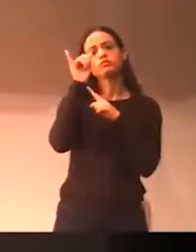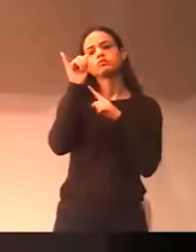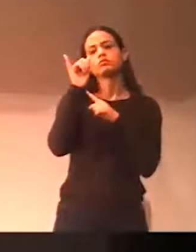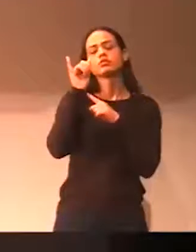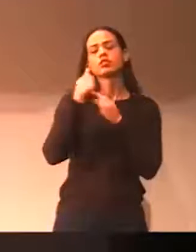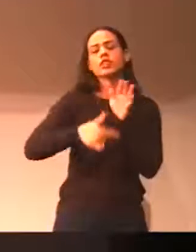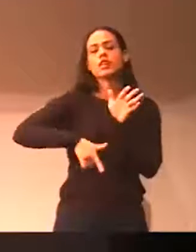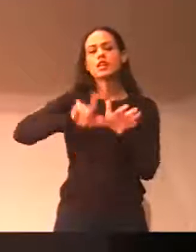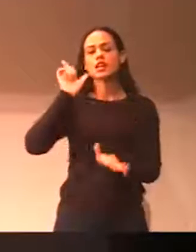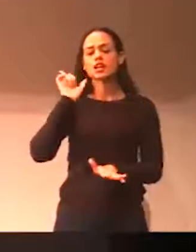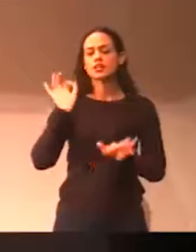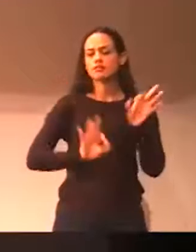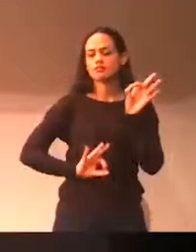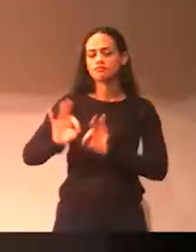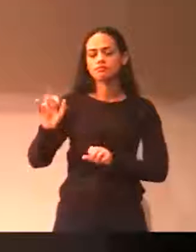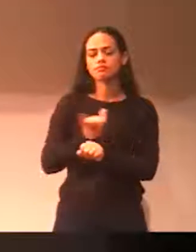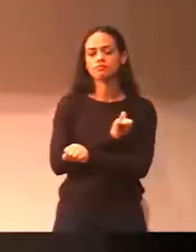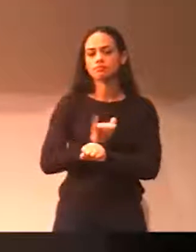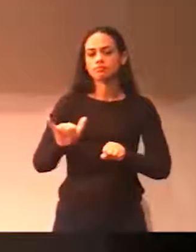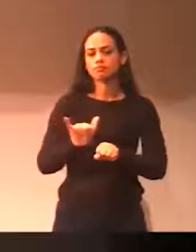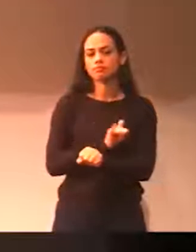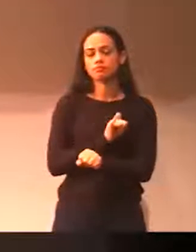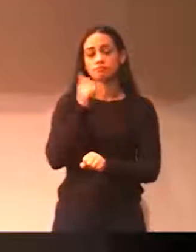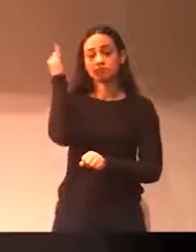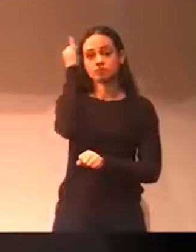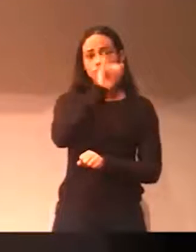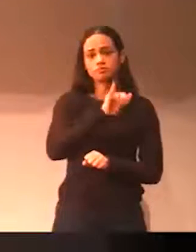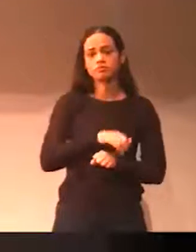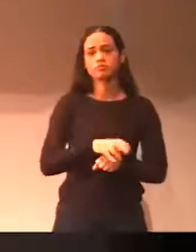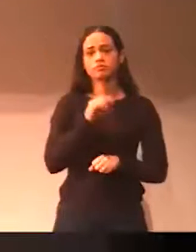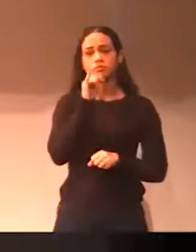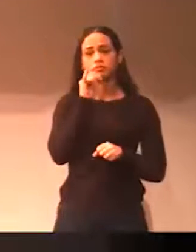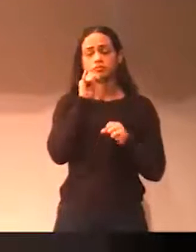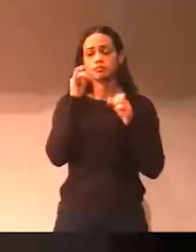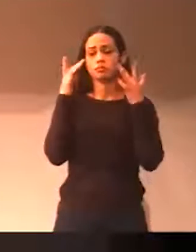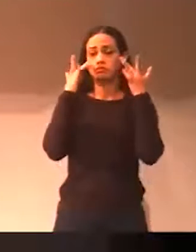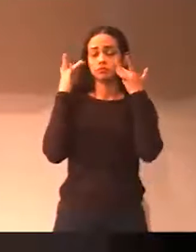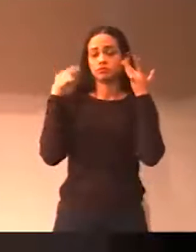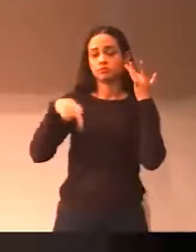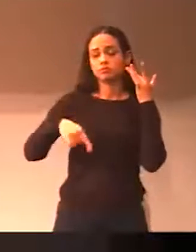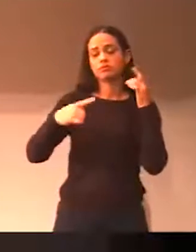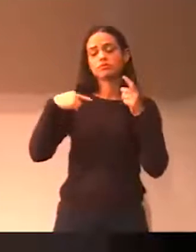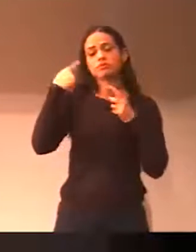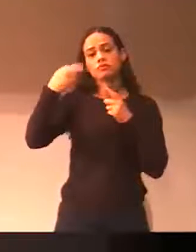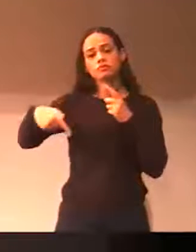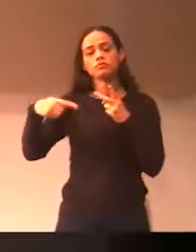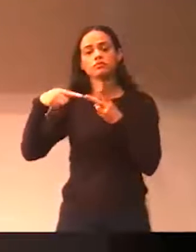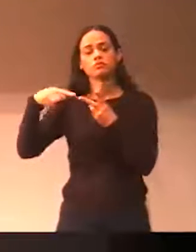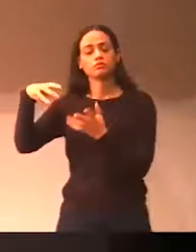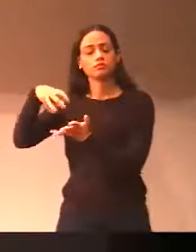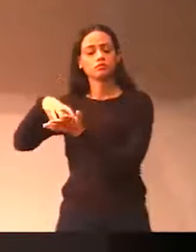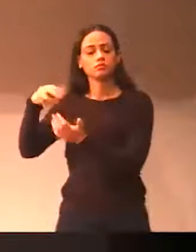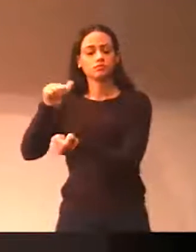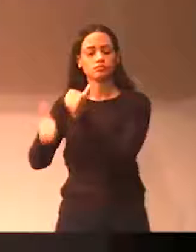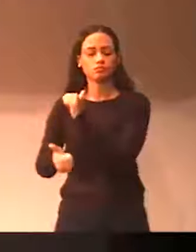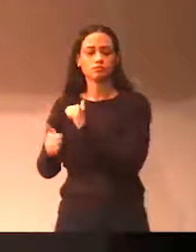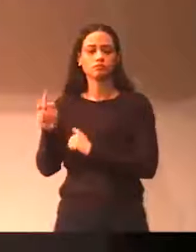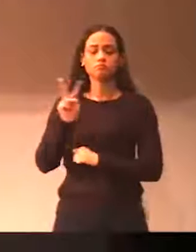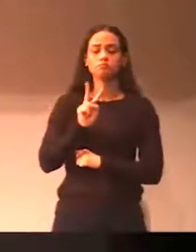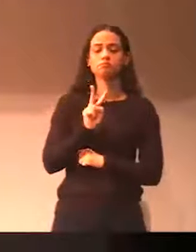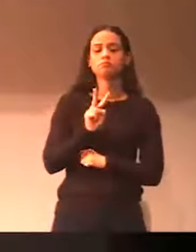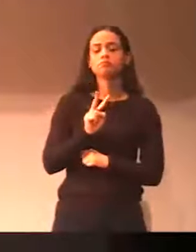foi bem falado aqui, estou falando especificamente do teatro, vou falar também aqui do centro esportivo, mas mais do que